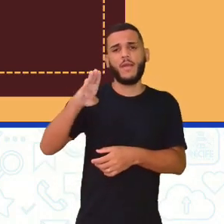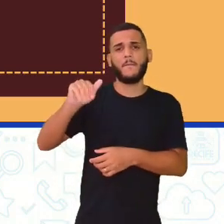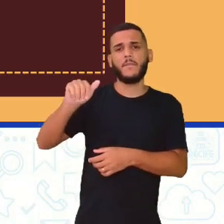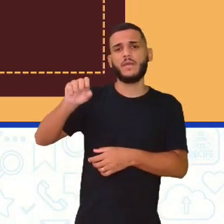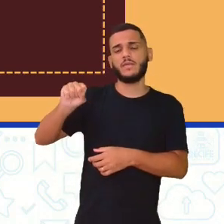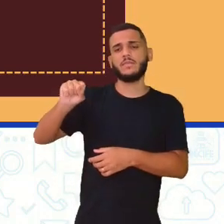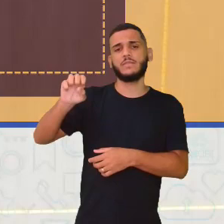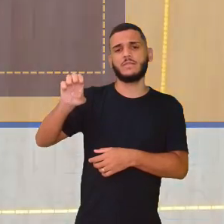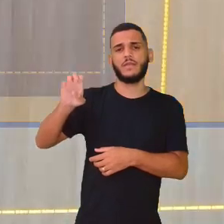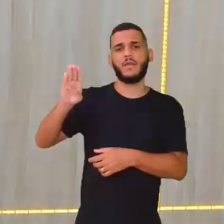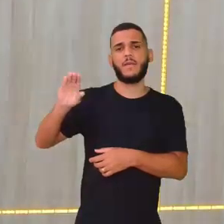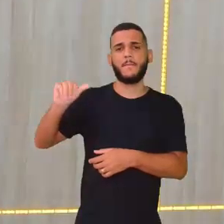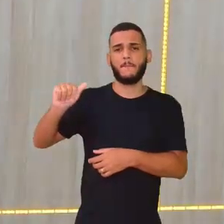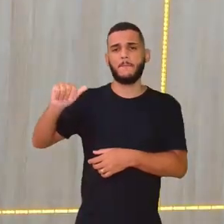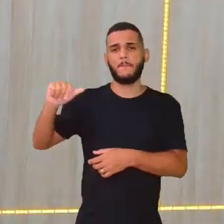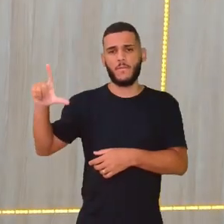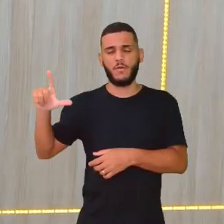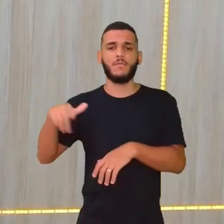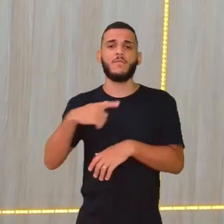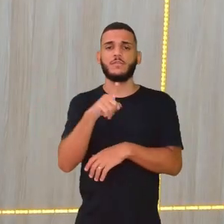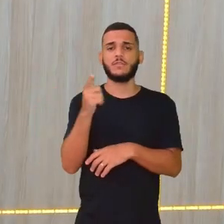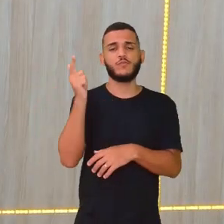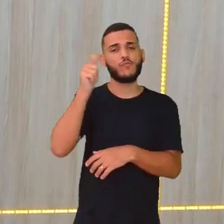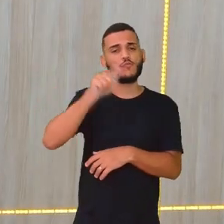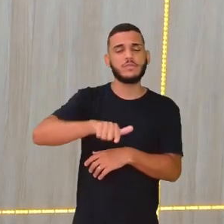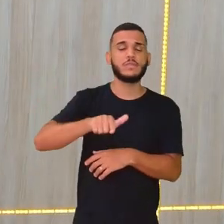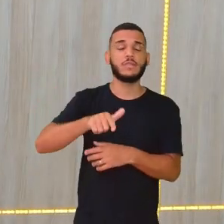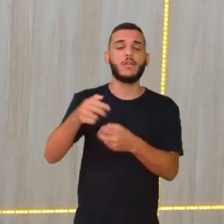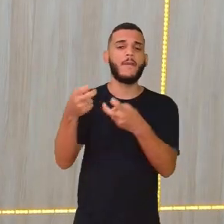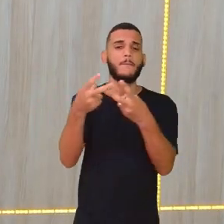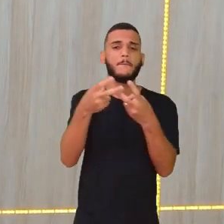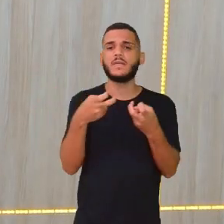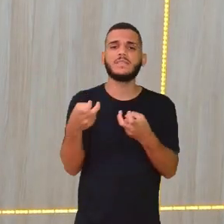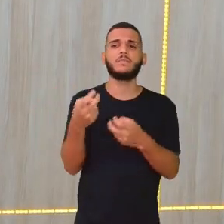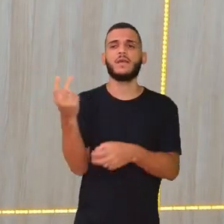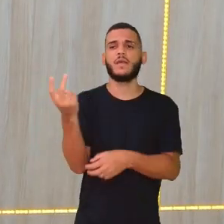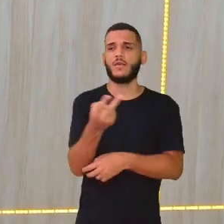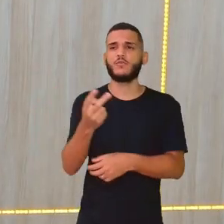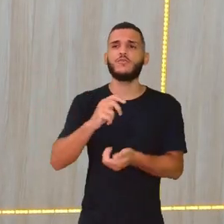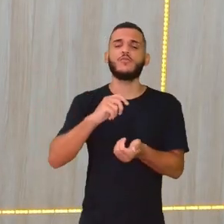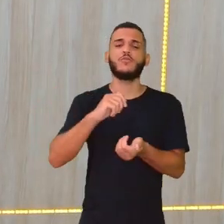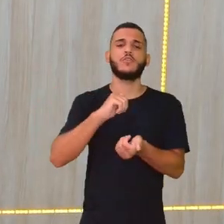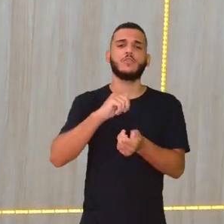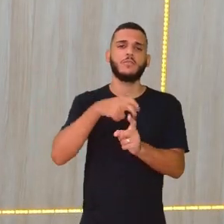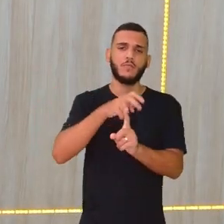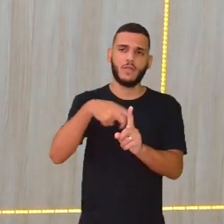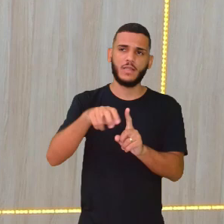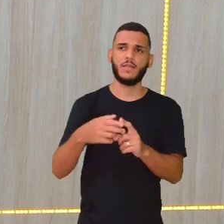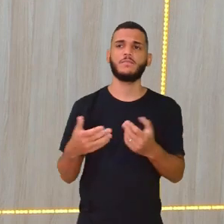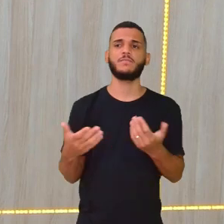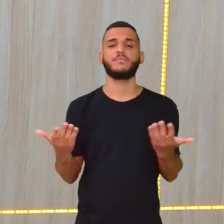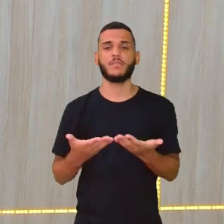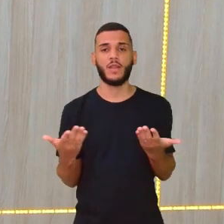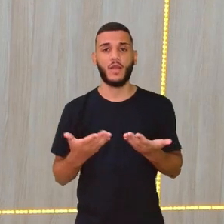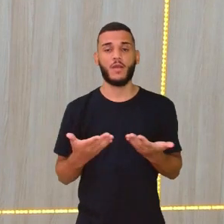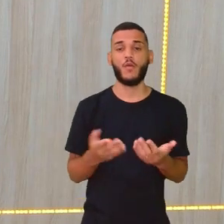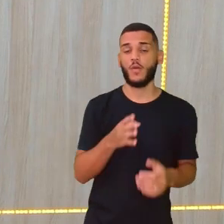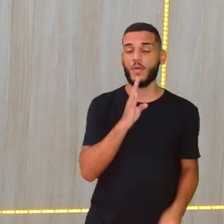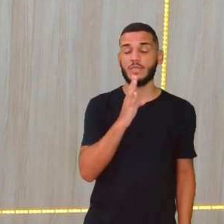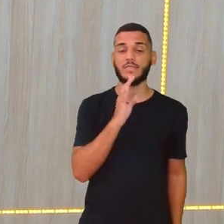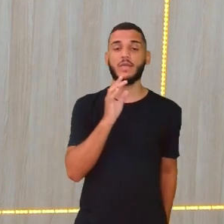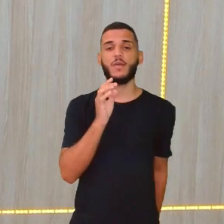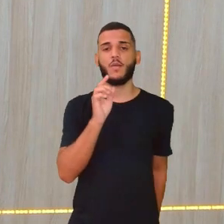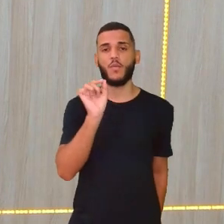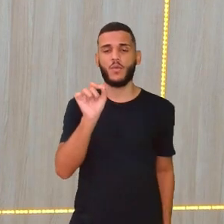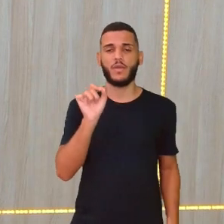seguindo, né, vocês já conseguiram ver aí, perceber essas duas modalidades, mas agora a gente vai conhecer uma